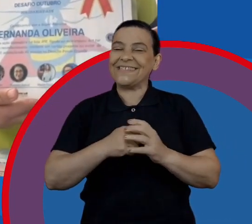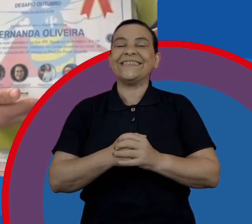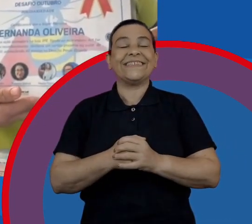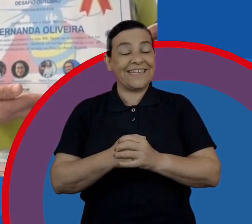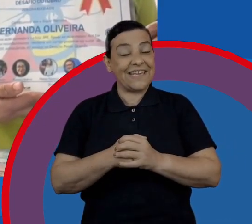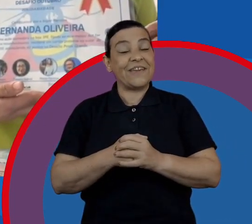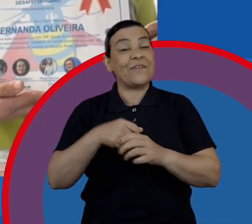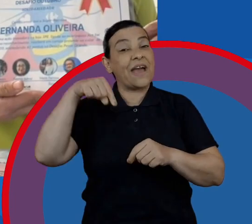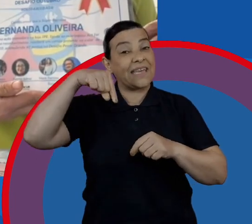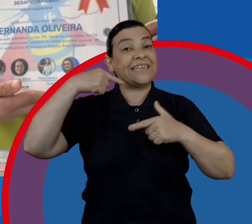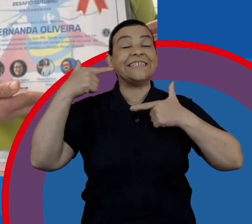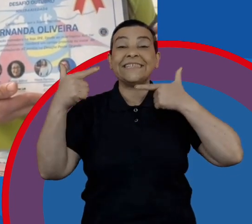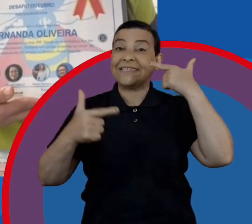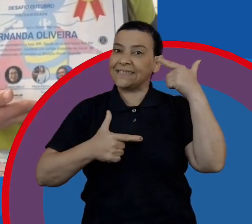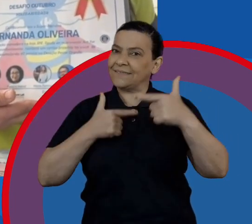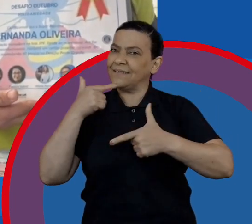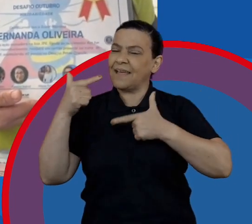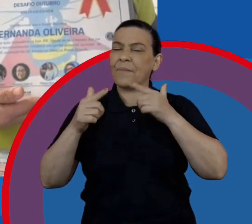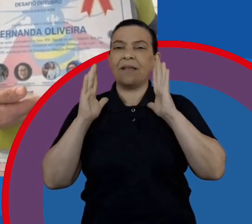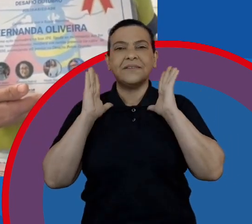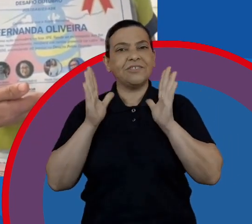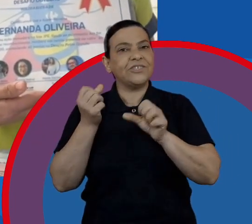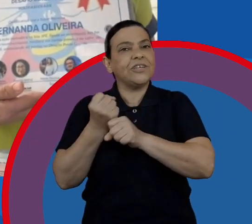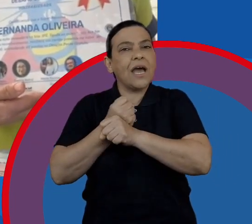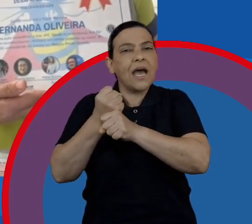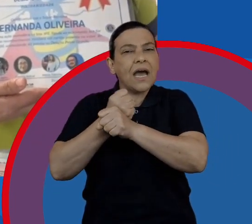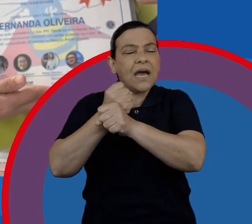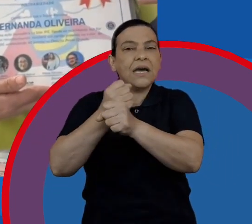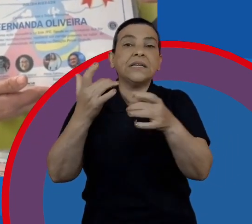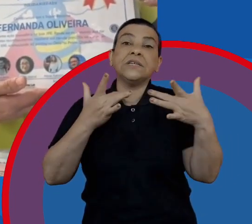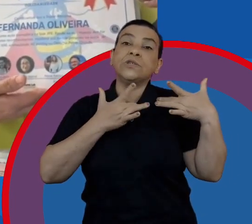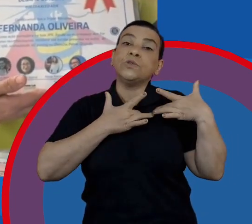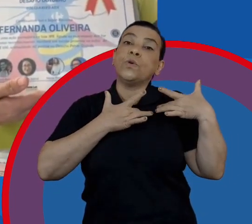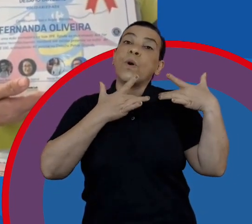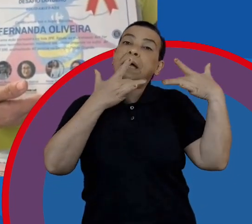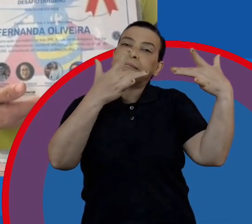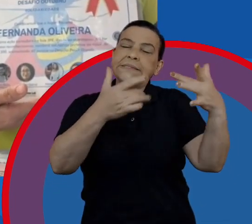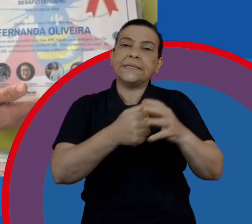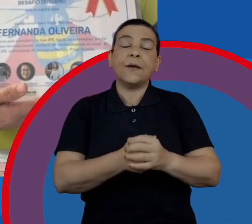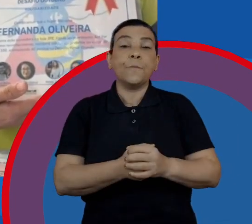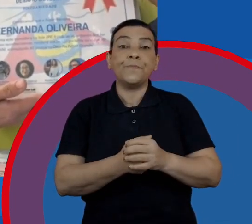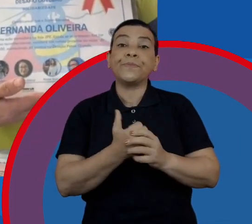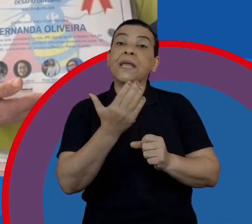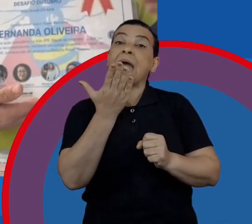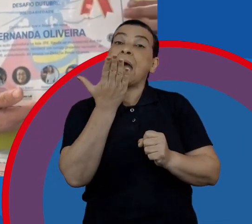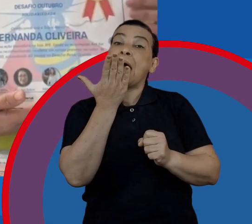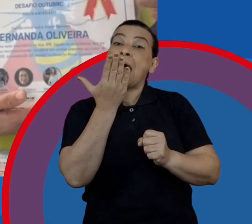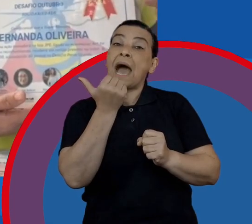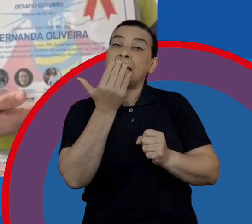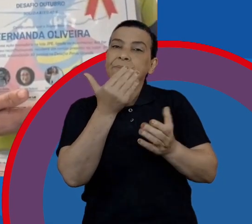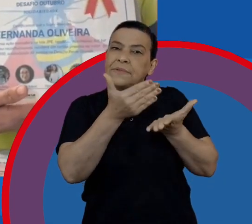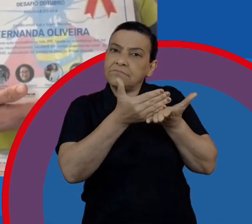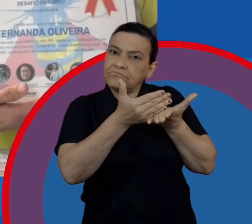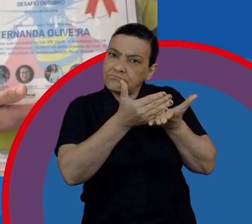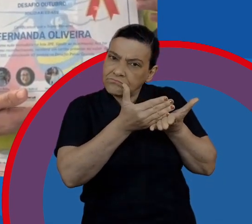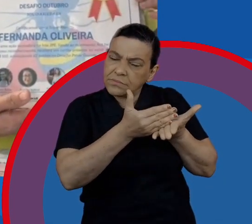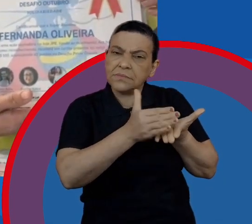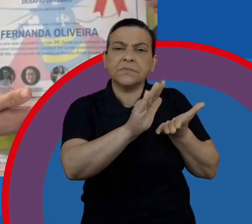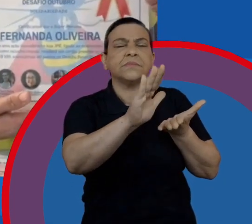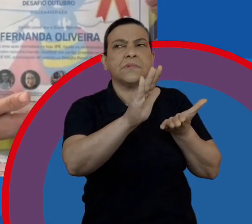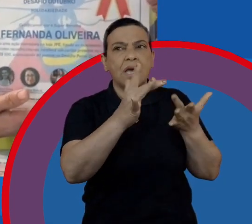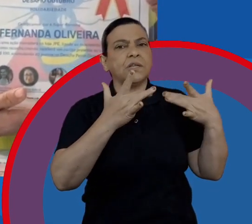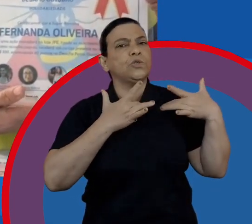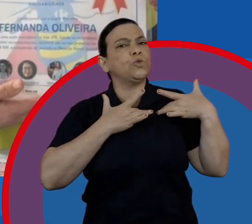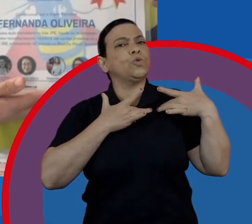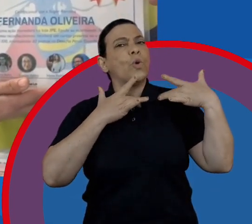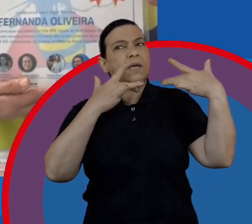trabalha há muitos anos fazendo doação daquele alimento para zero quebra, né? Para ter zero quebra